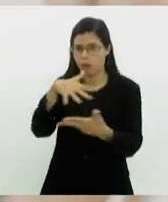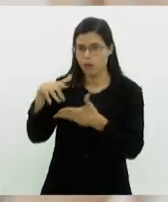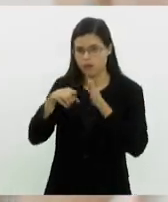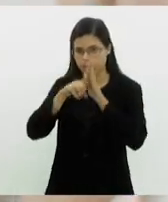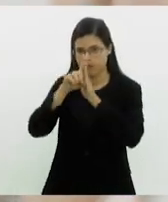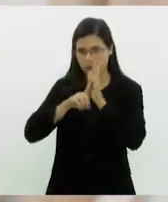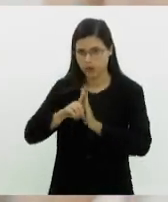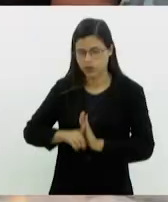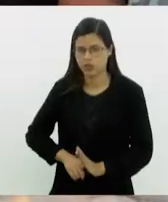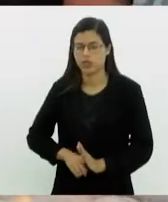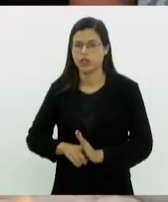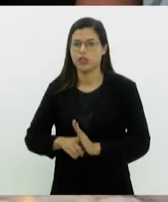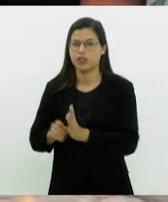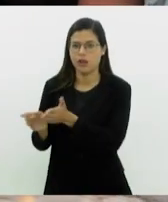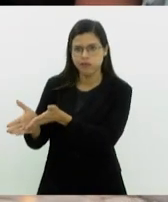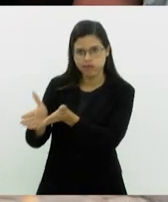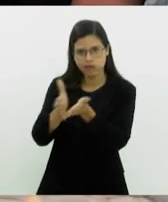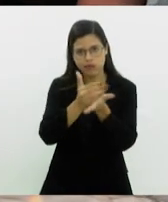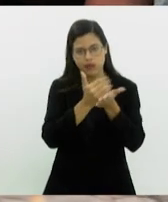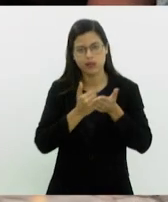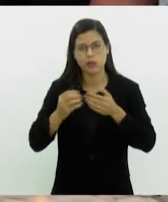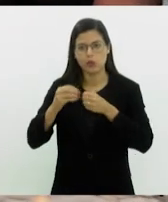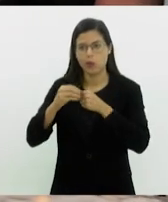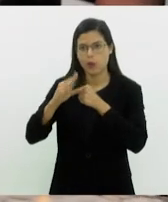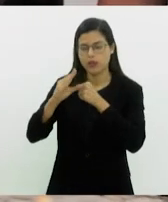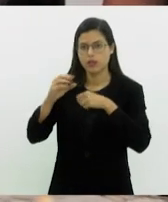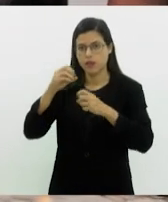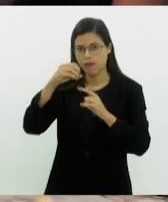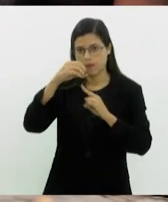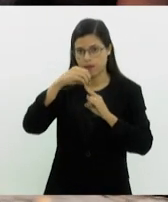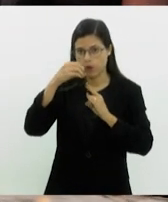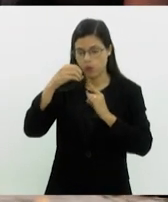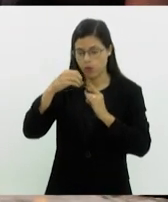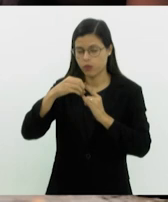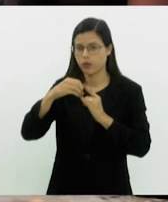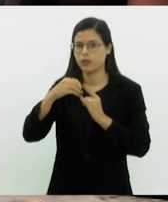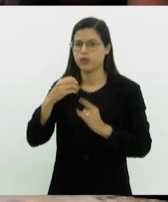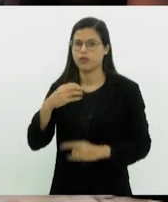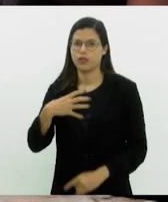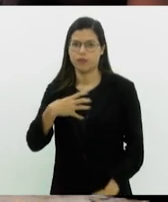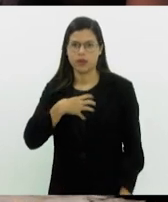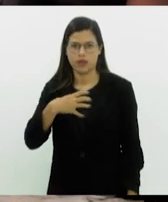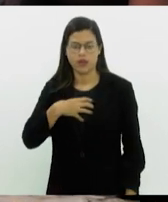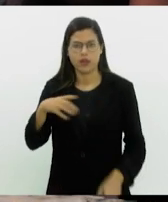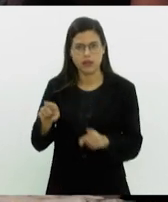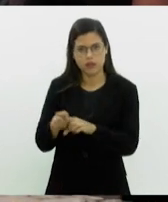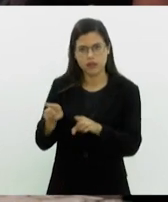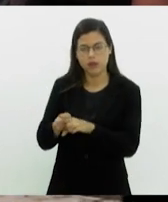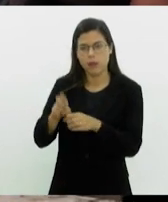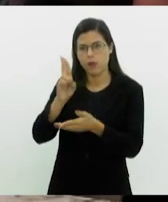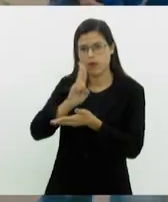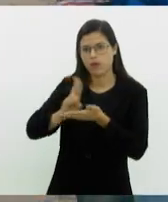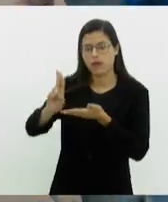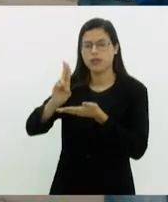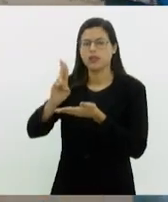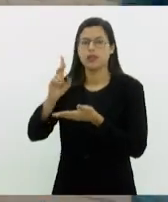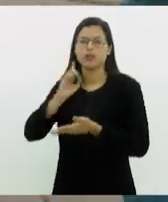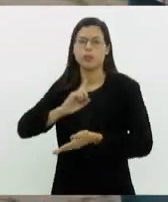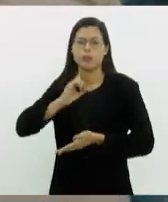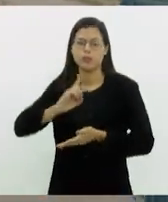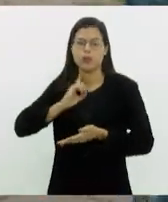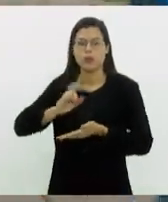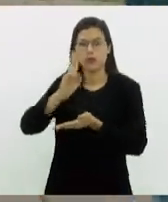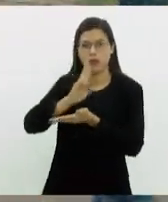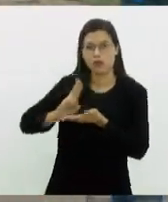Integração de Dados e Conhecimento para a Saúde da Fiocruz da Bahia, em colaboração com a Universidade Federal de Minas Gerais e a University College London